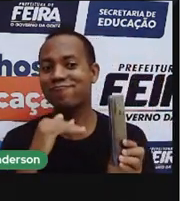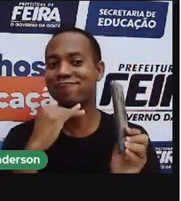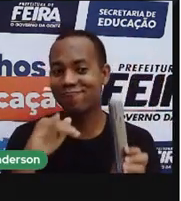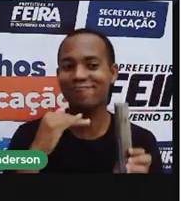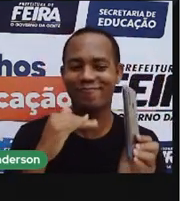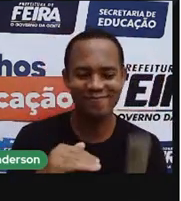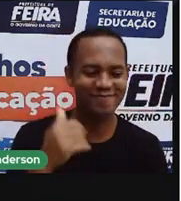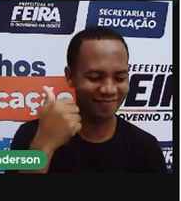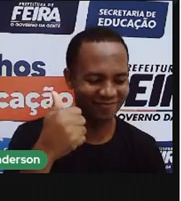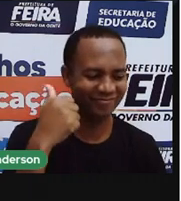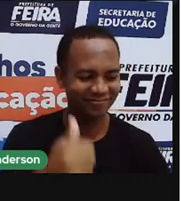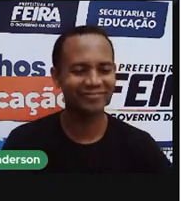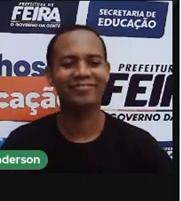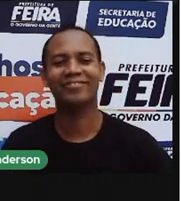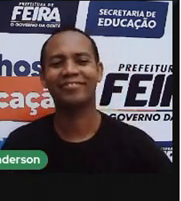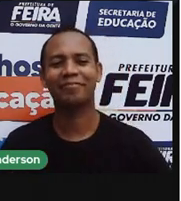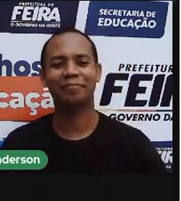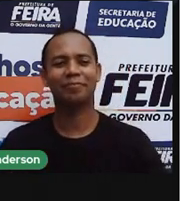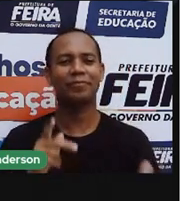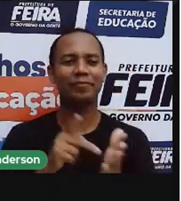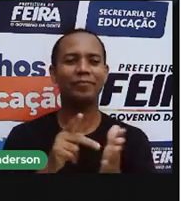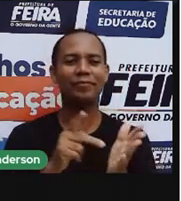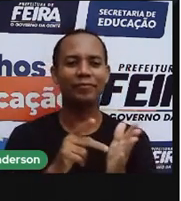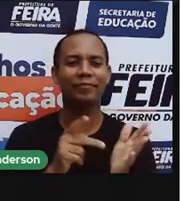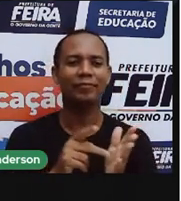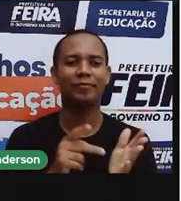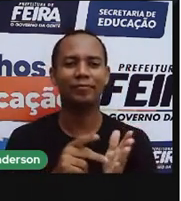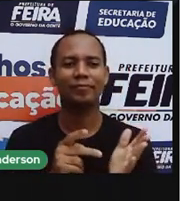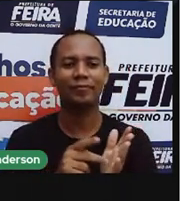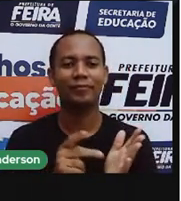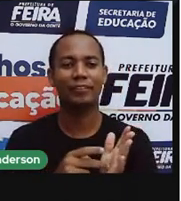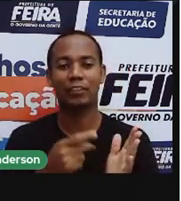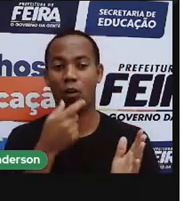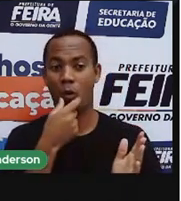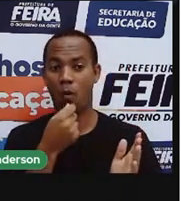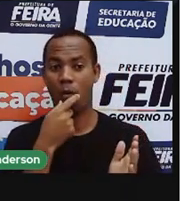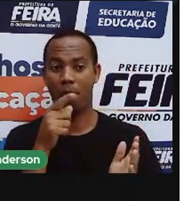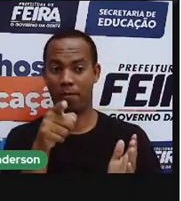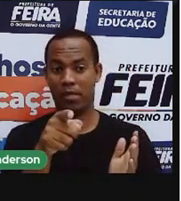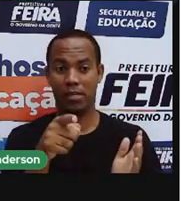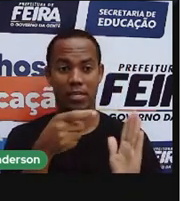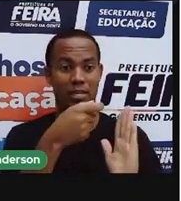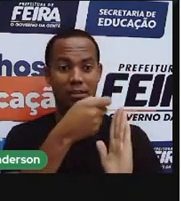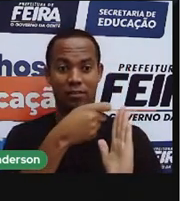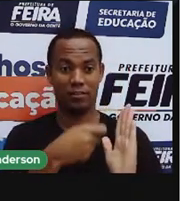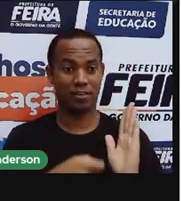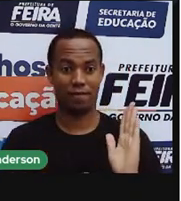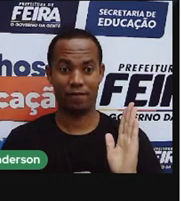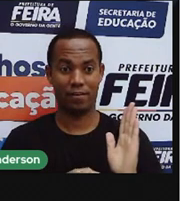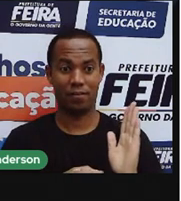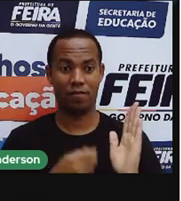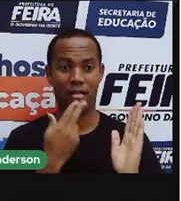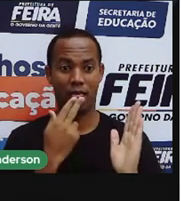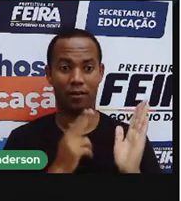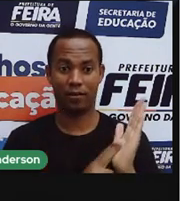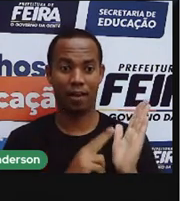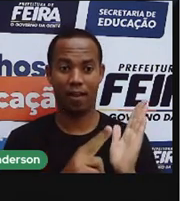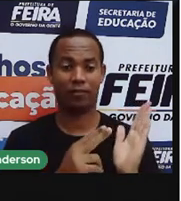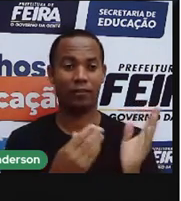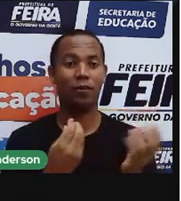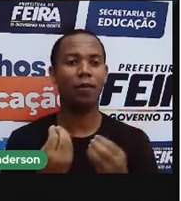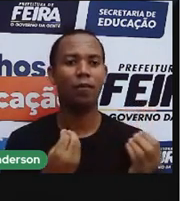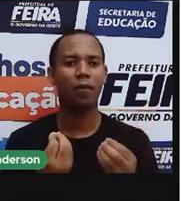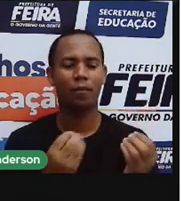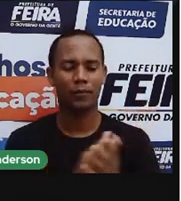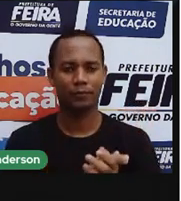Mas, no caso de Perubais de Caminha, ele precisou fazer o quê? Você escreveu uma carta que, inclusive, né, já falamos sobre isso